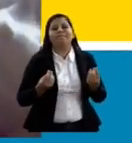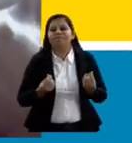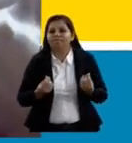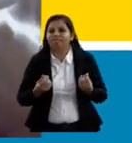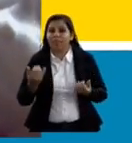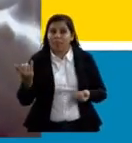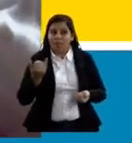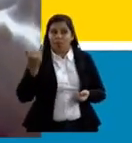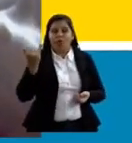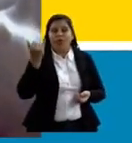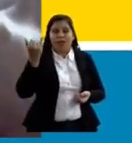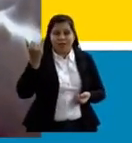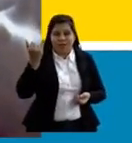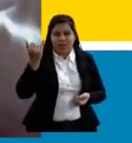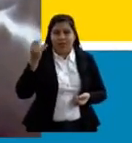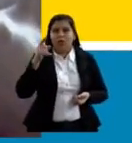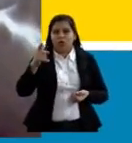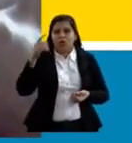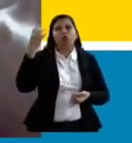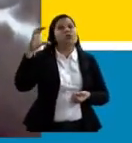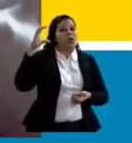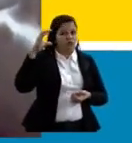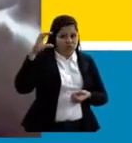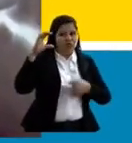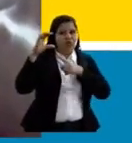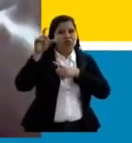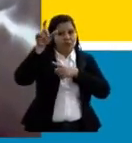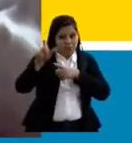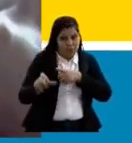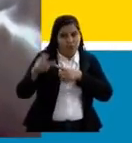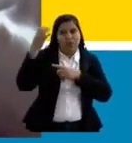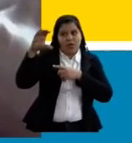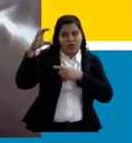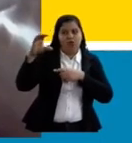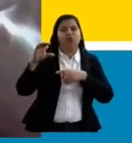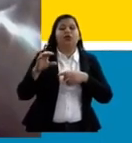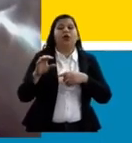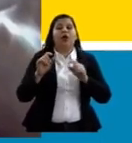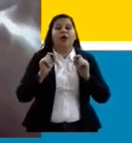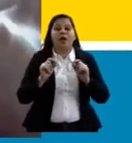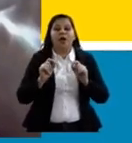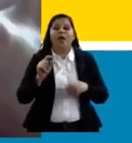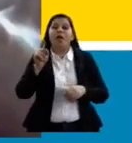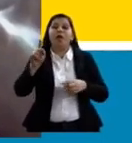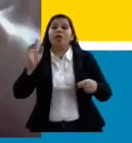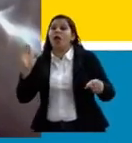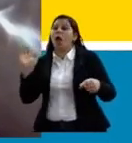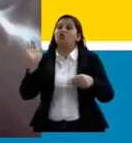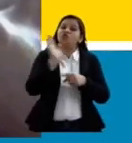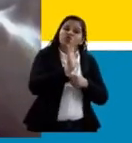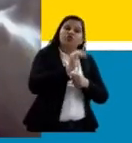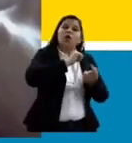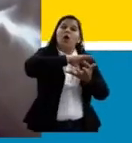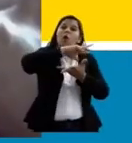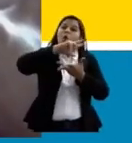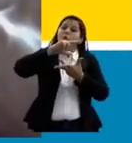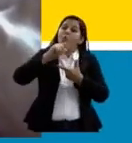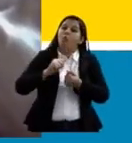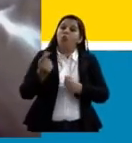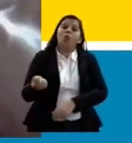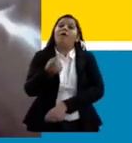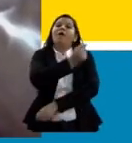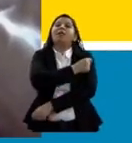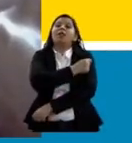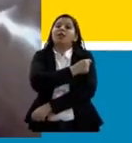A importância dos cientistas é que está cuidando do mundo com uma vacina que